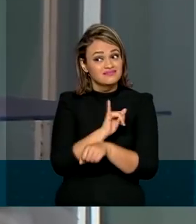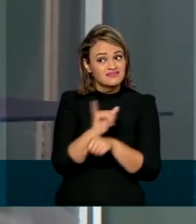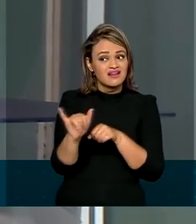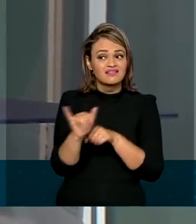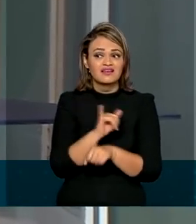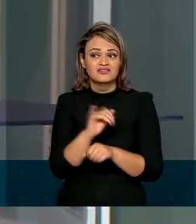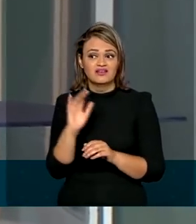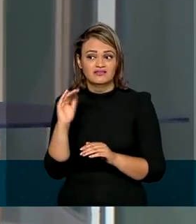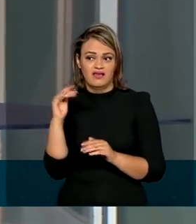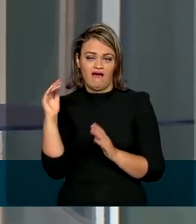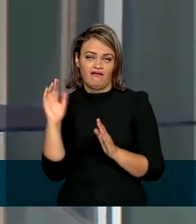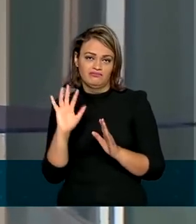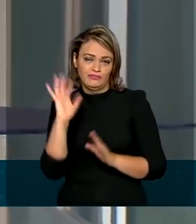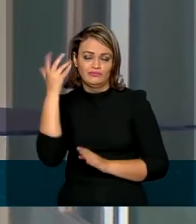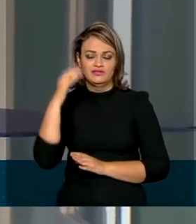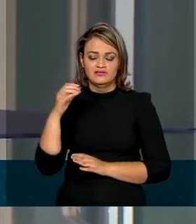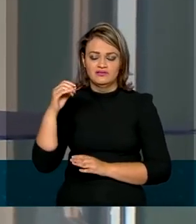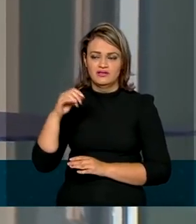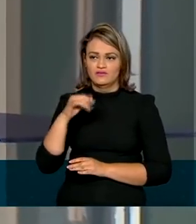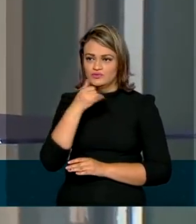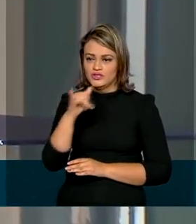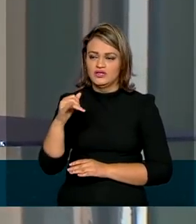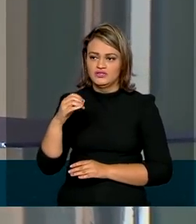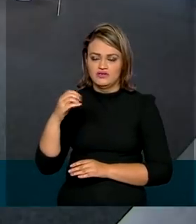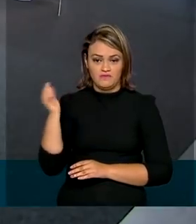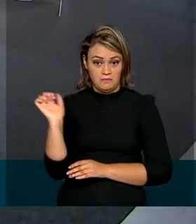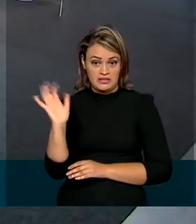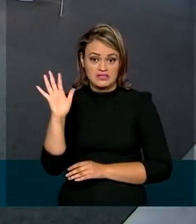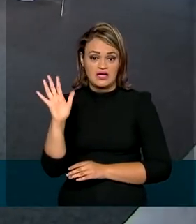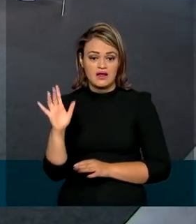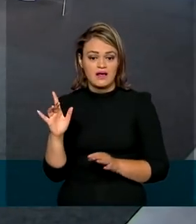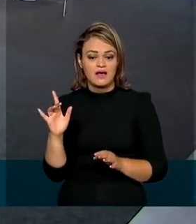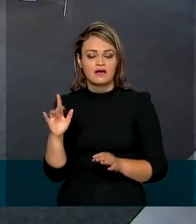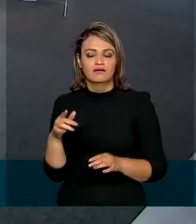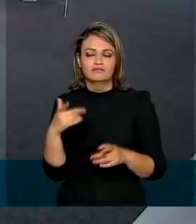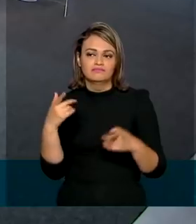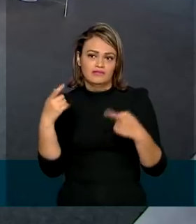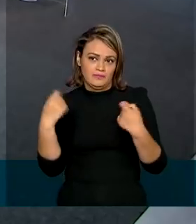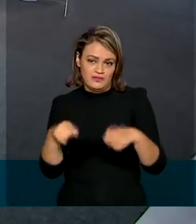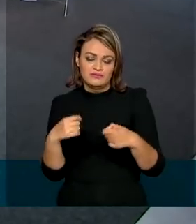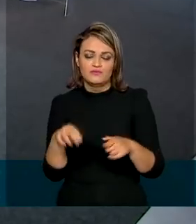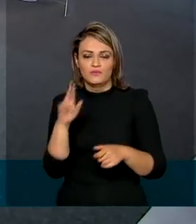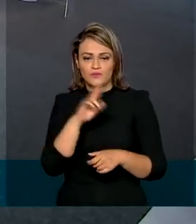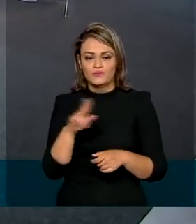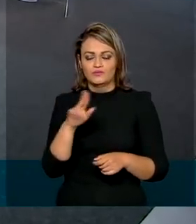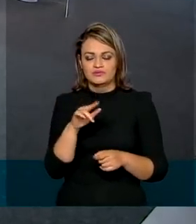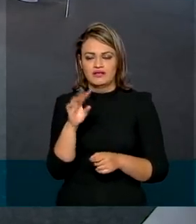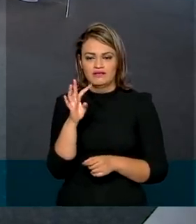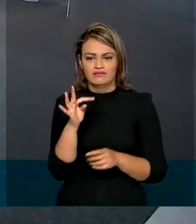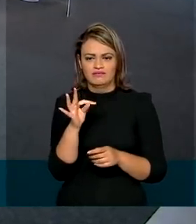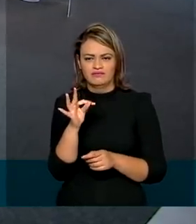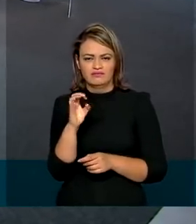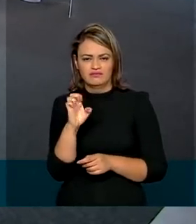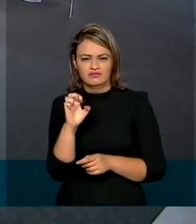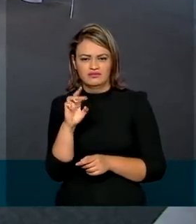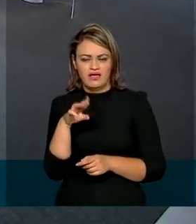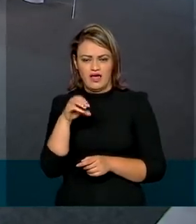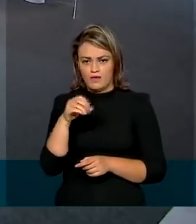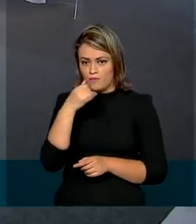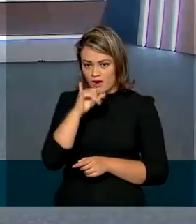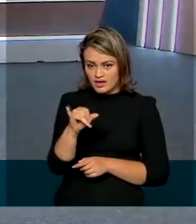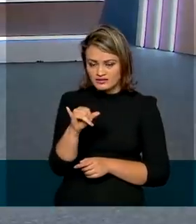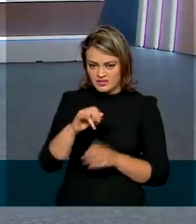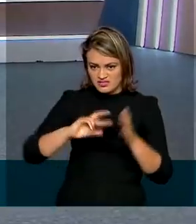aumentaram os custos de produção de energia no Brasil, como a necessidade de uso de termoelétricas, isso não